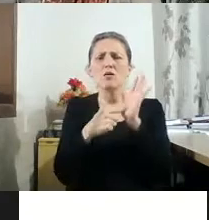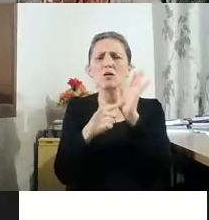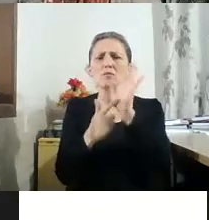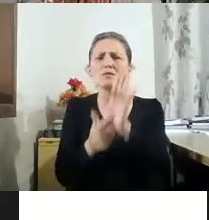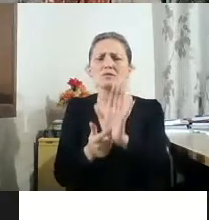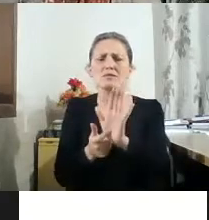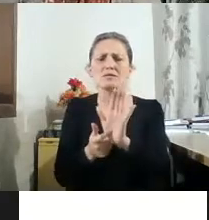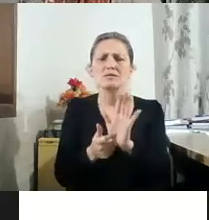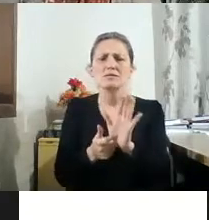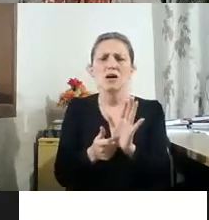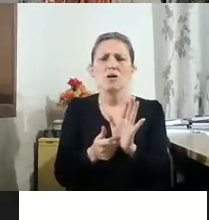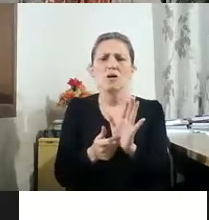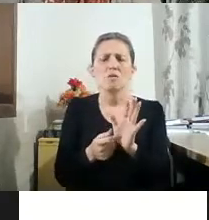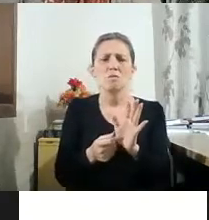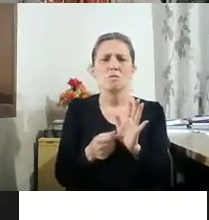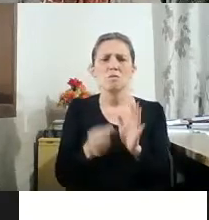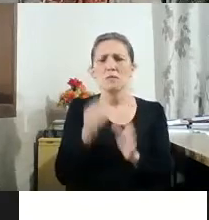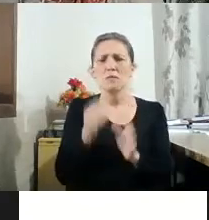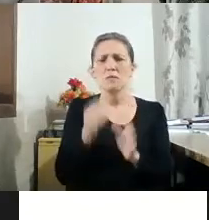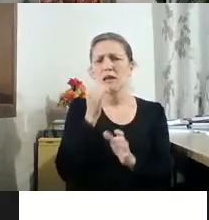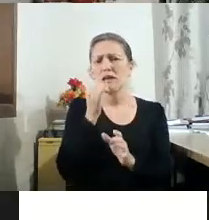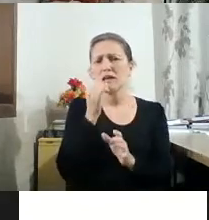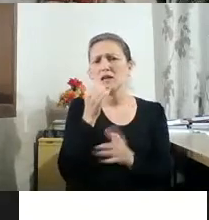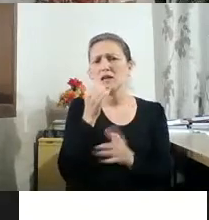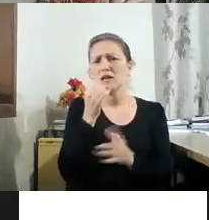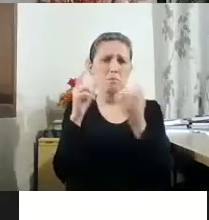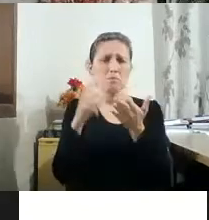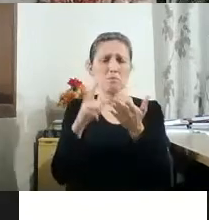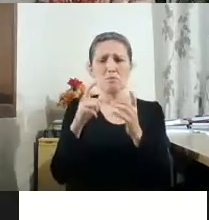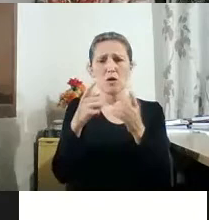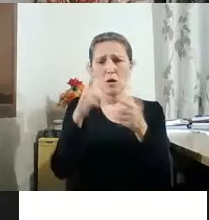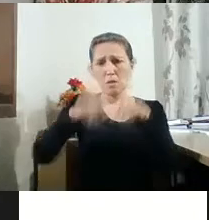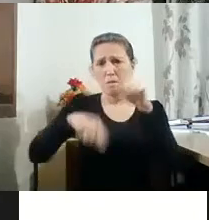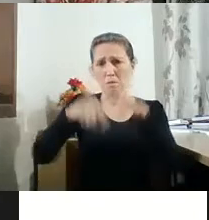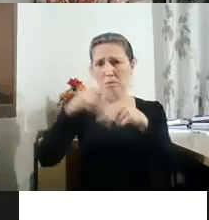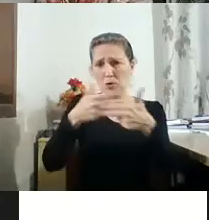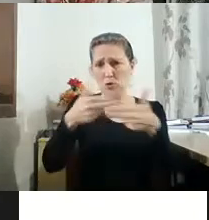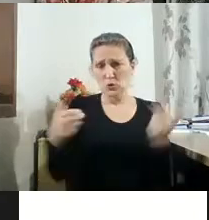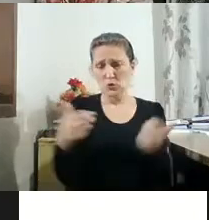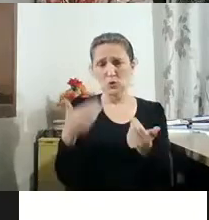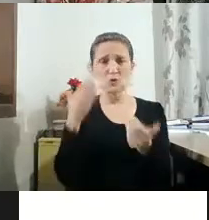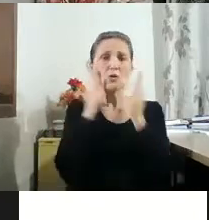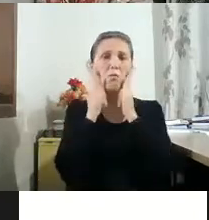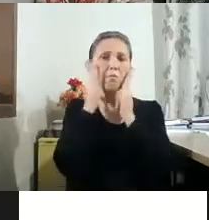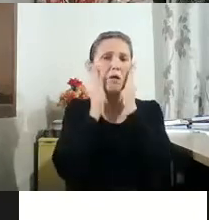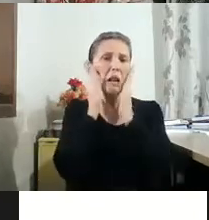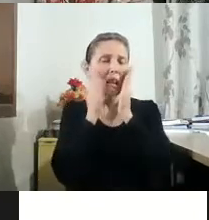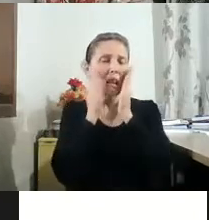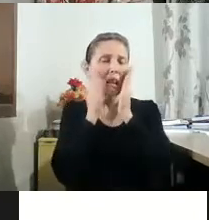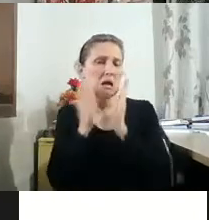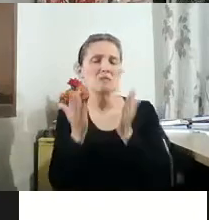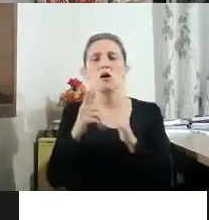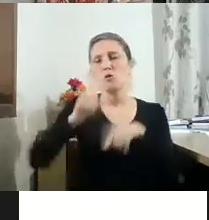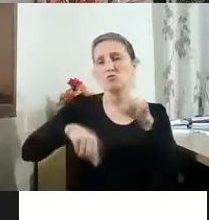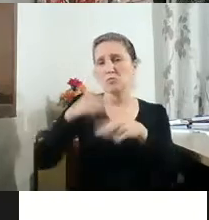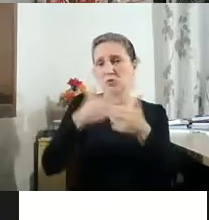apresentação de um livro de produto de beleza ou de produtos domésticos ou